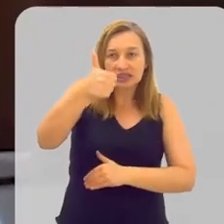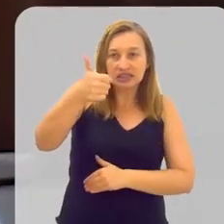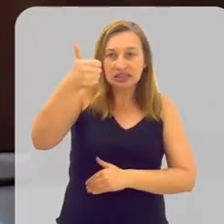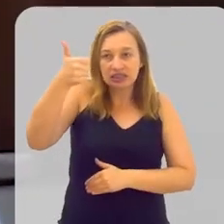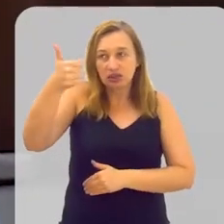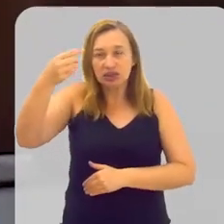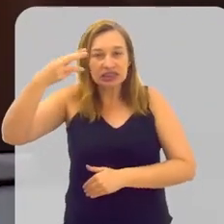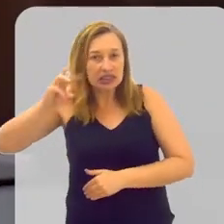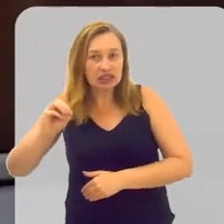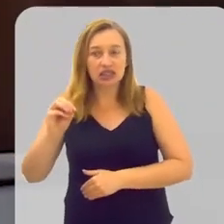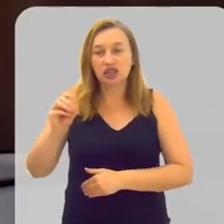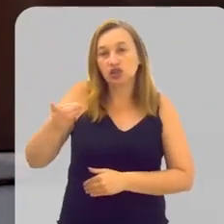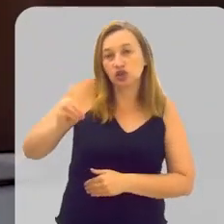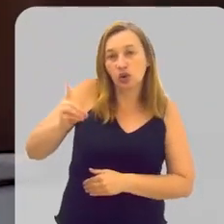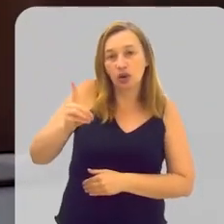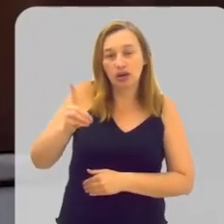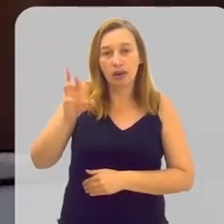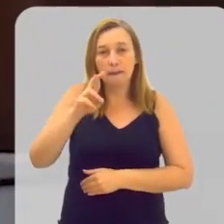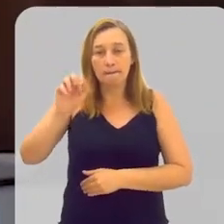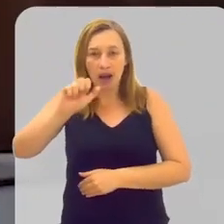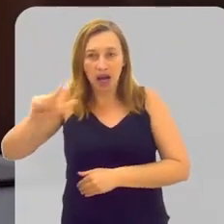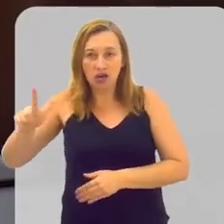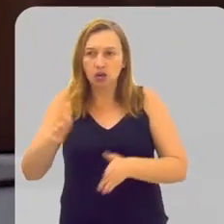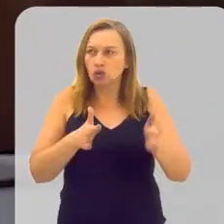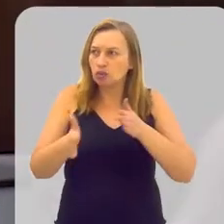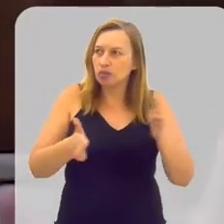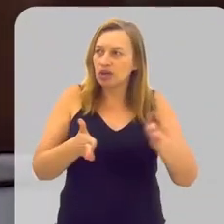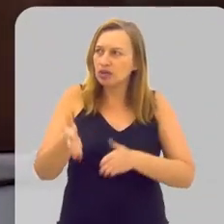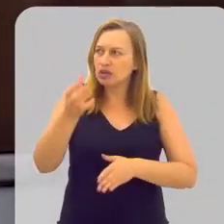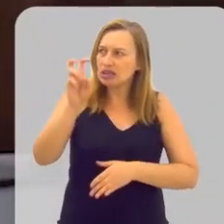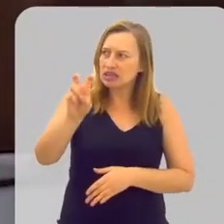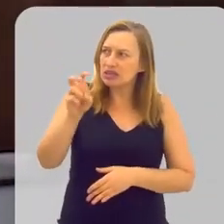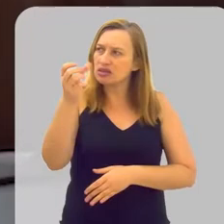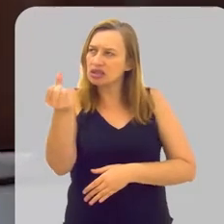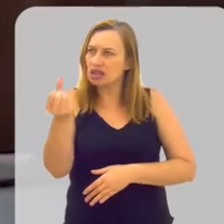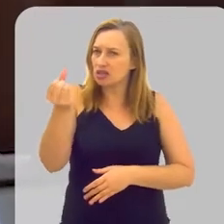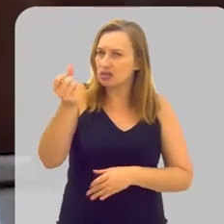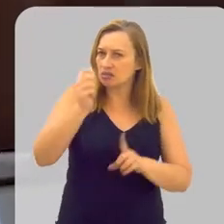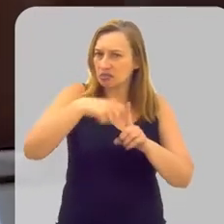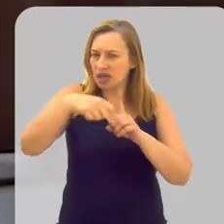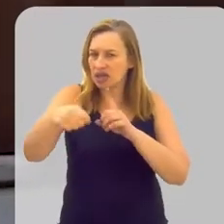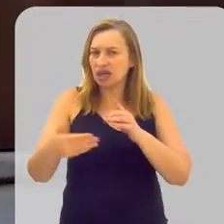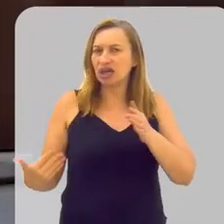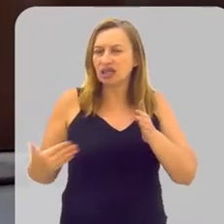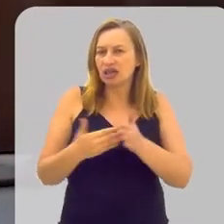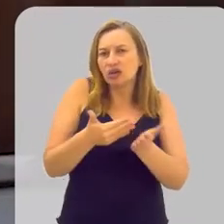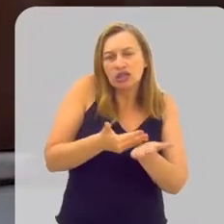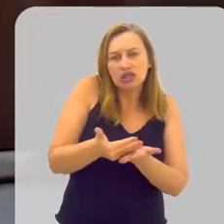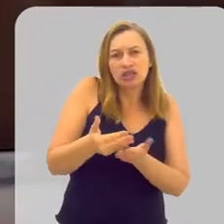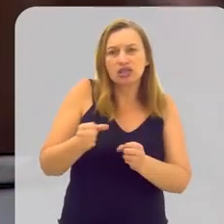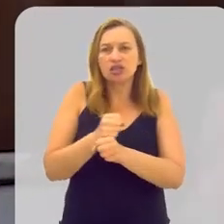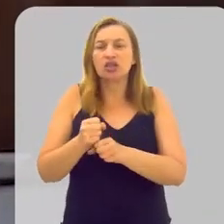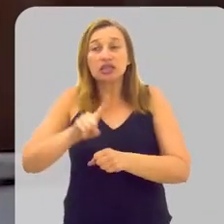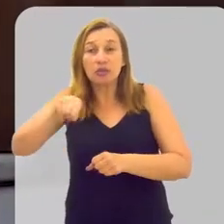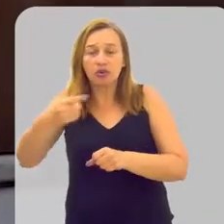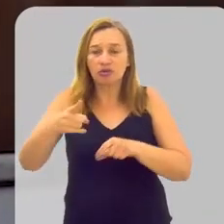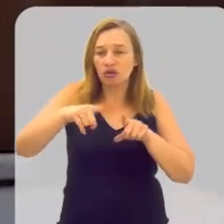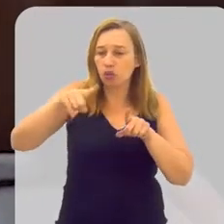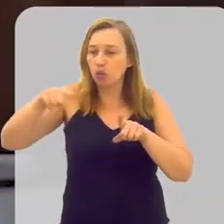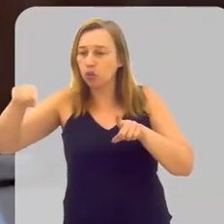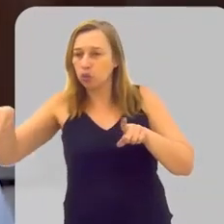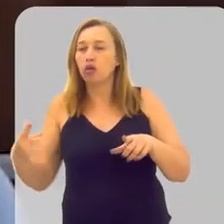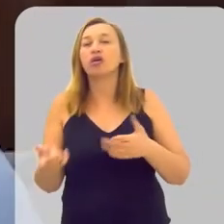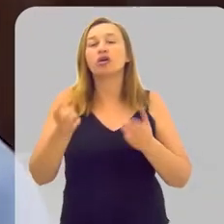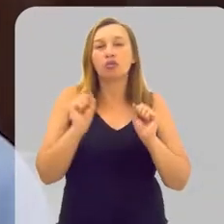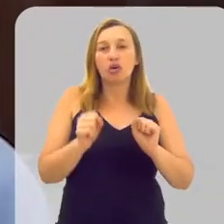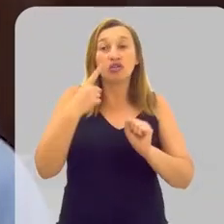chegou a quase 130 dólares por barril no período de seis, cinco meses até o início desse ano. E depois ele vem oscilando e